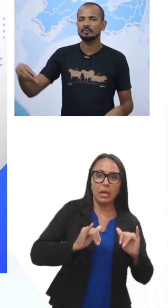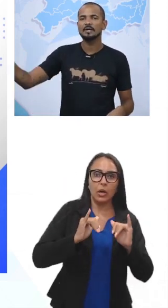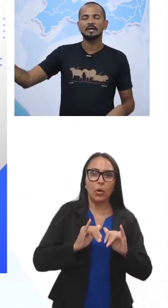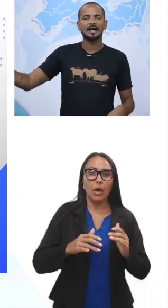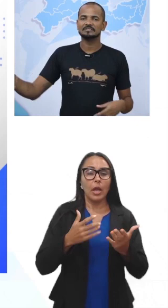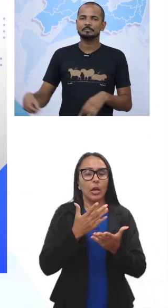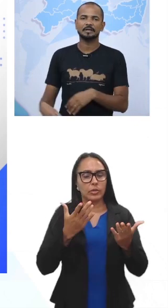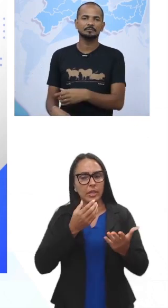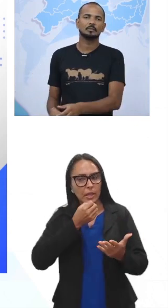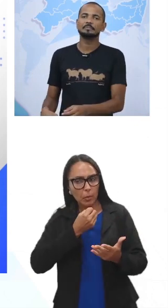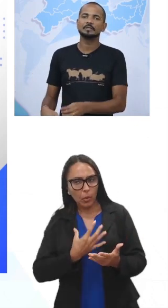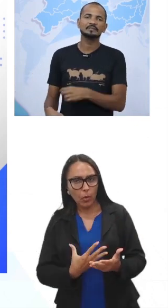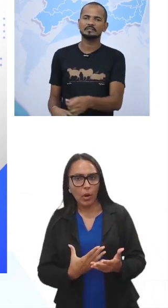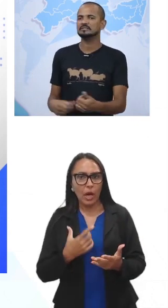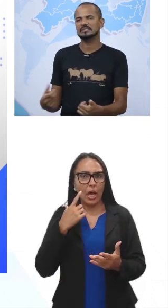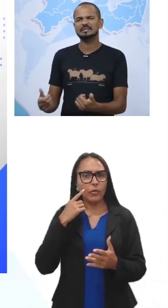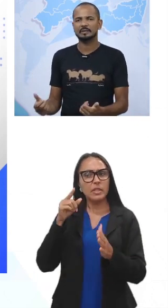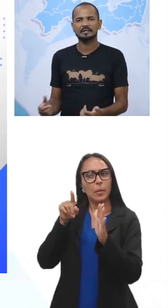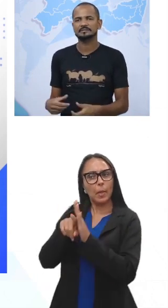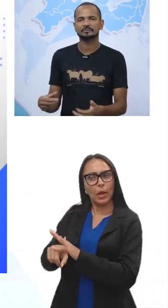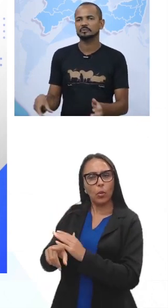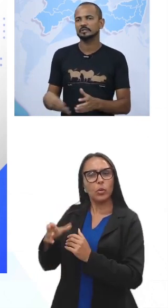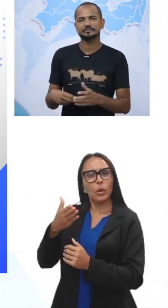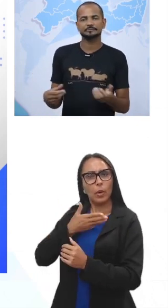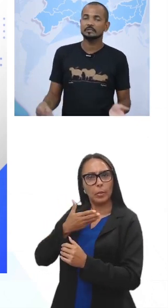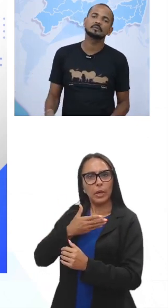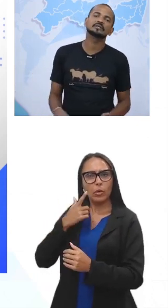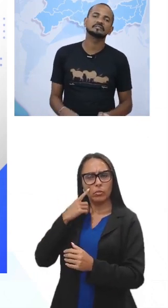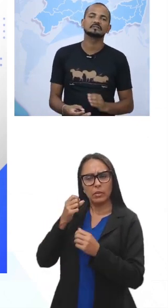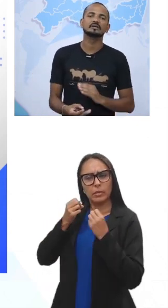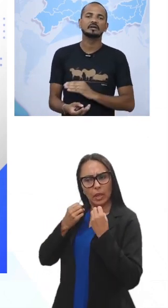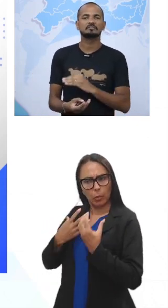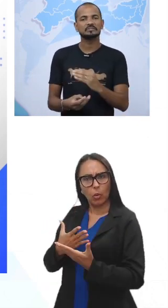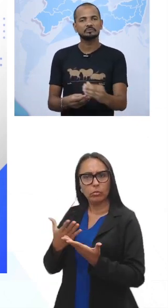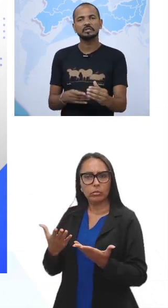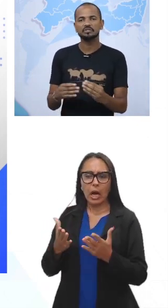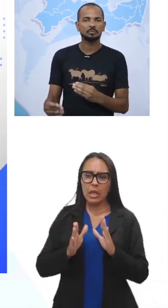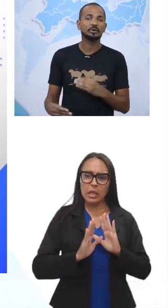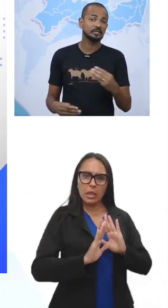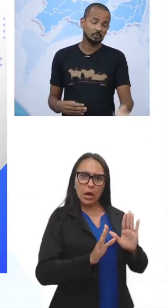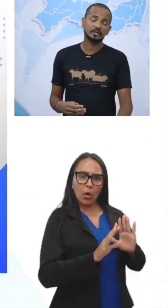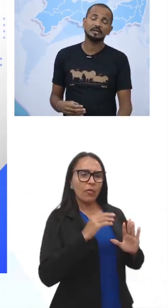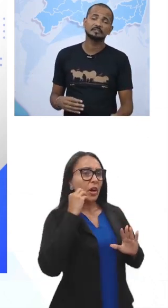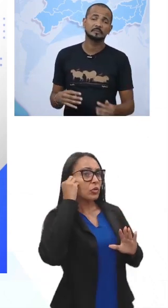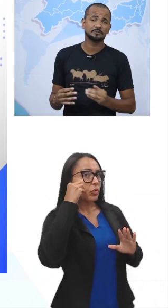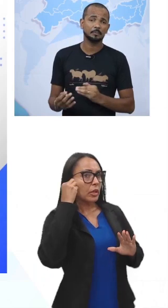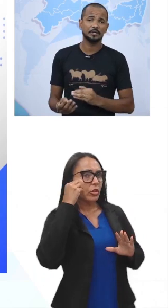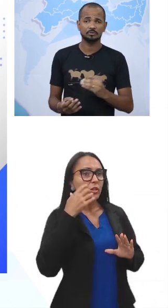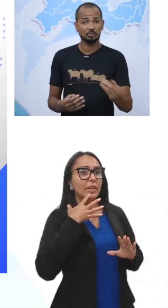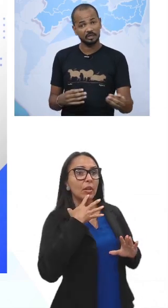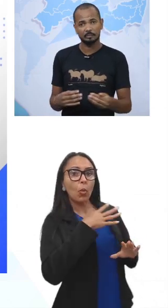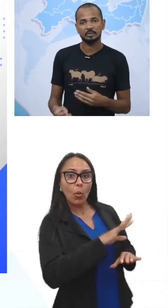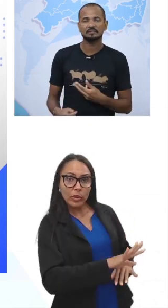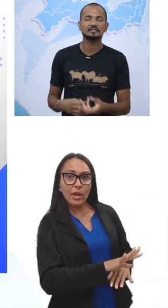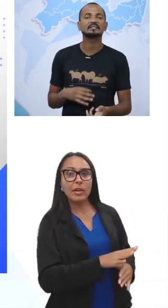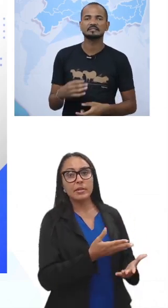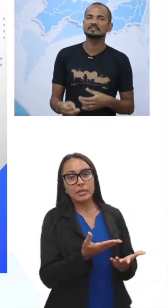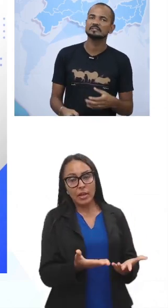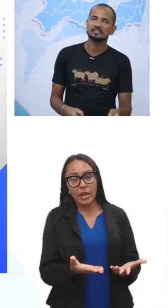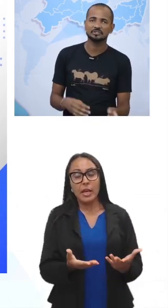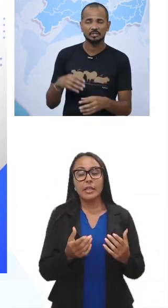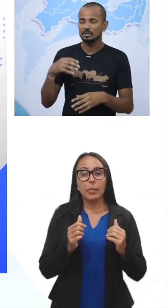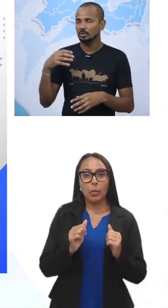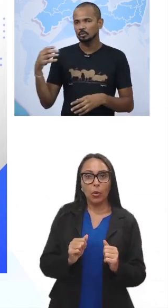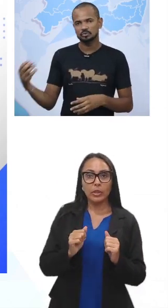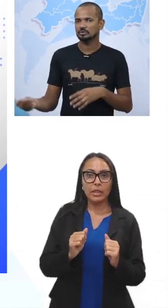que está bom, aí você pergunta a amigo assim, ele diz, não, está massa, ficou isso, não é assim, faça um teste com quem não conhece, principalmente, ou com quem pode até trazer